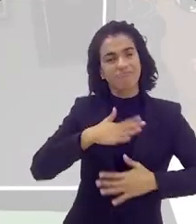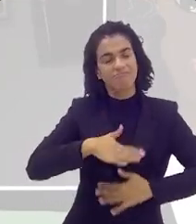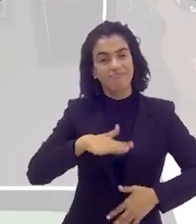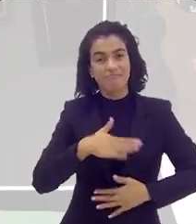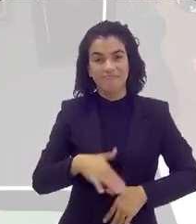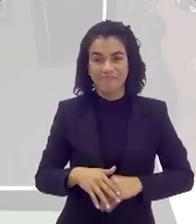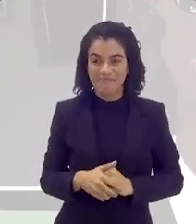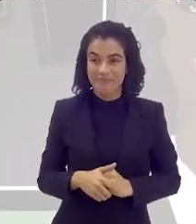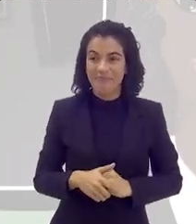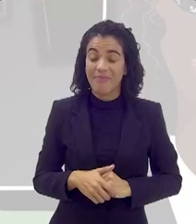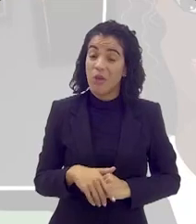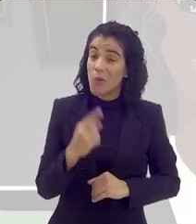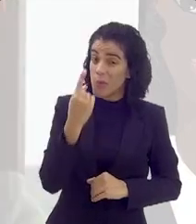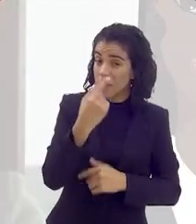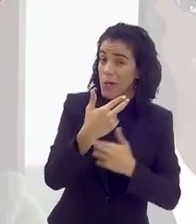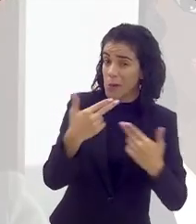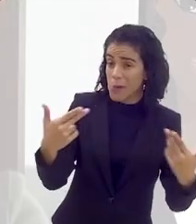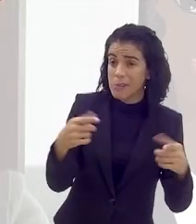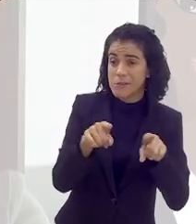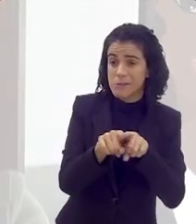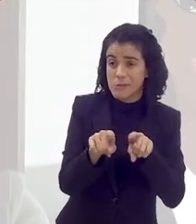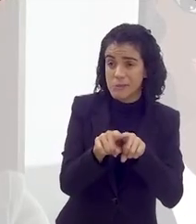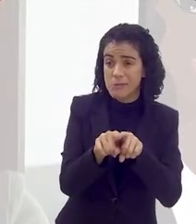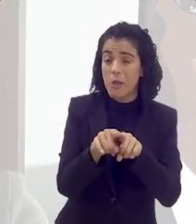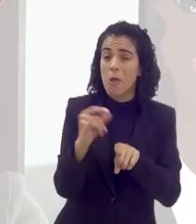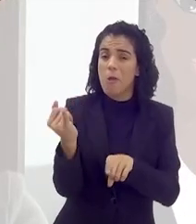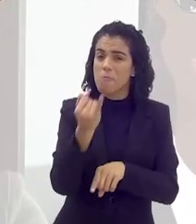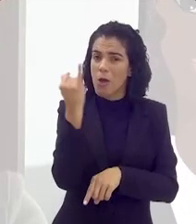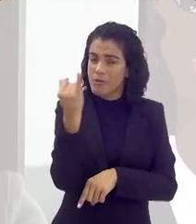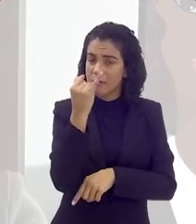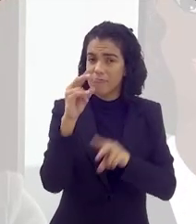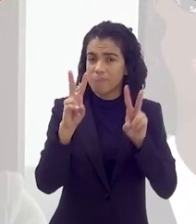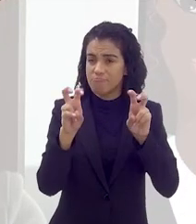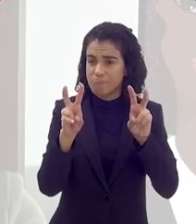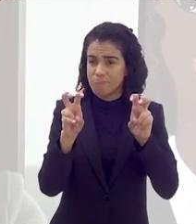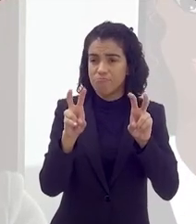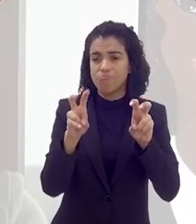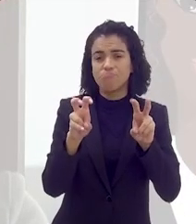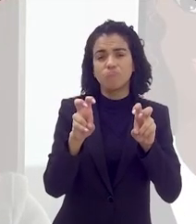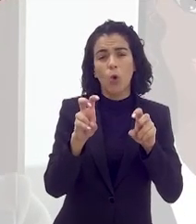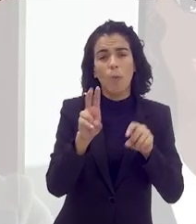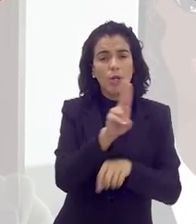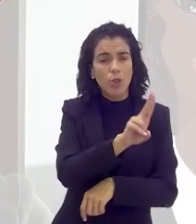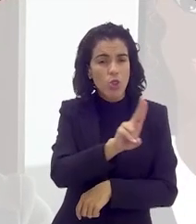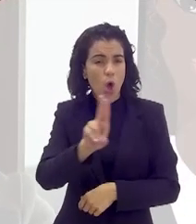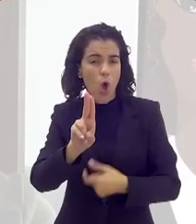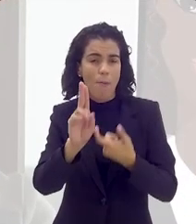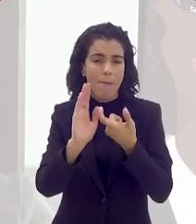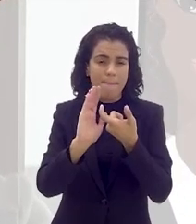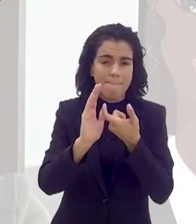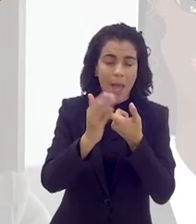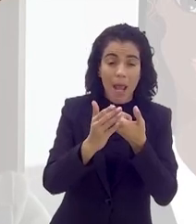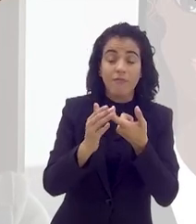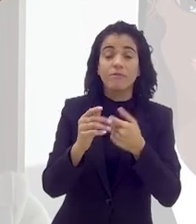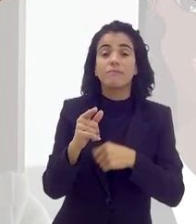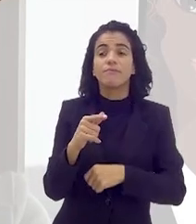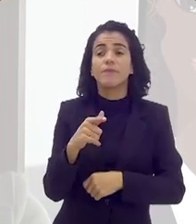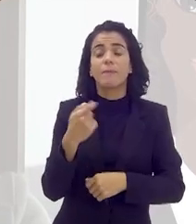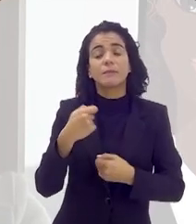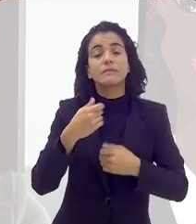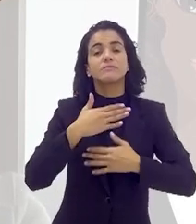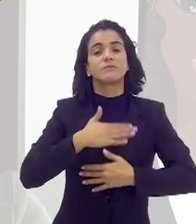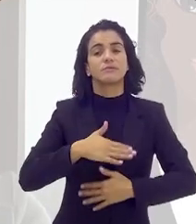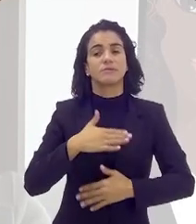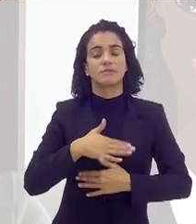tranquilidade, assim, né, então... É, e uma coisa que eu também considero bem importante falar a respeito de nomes, né, de nomenclatura, é que a gente